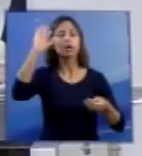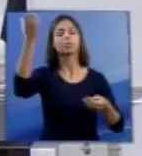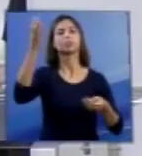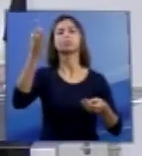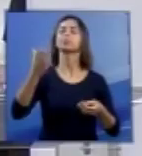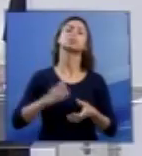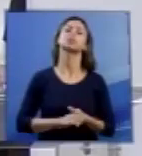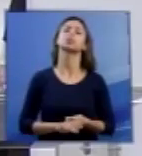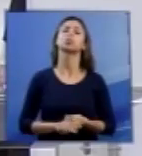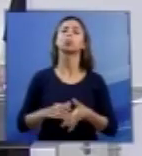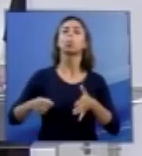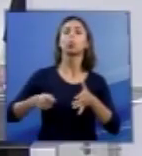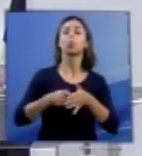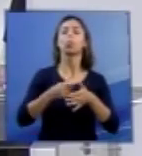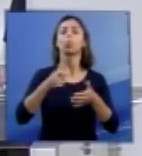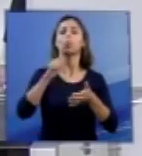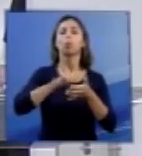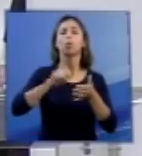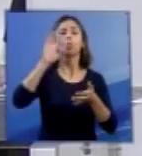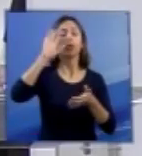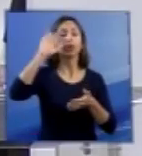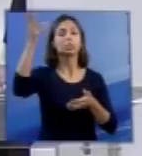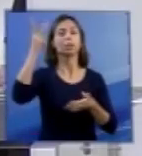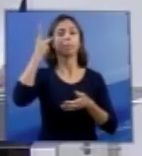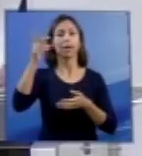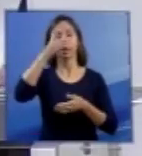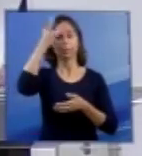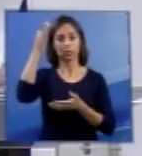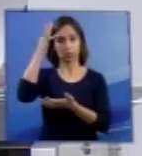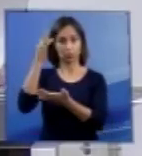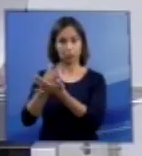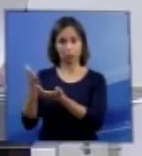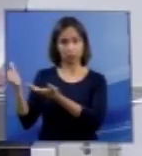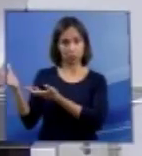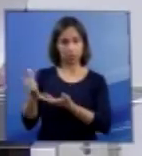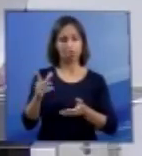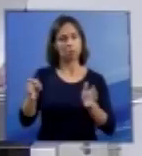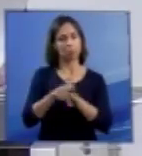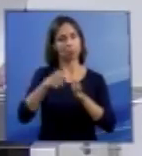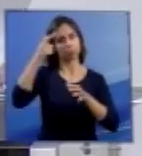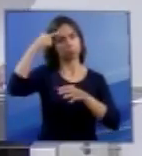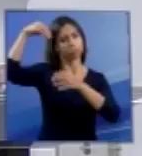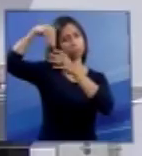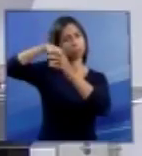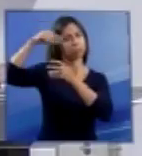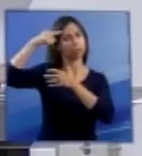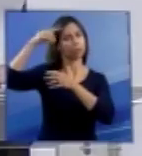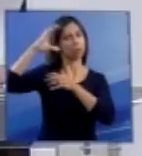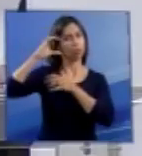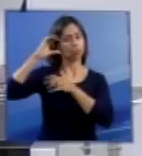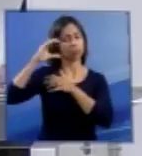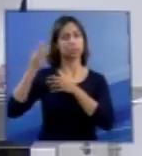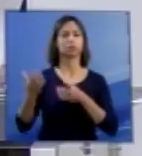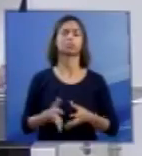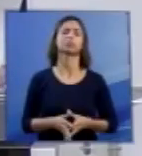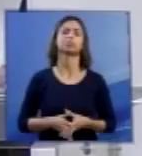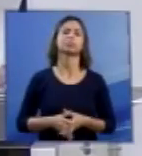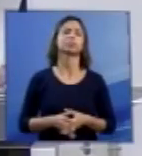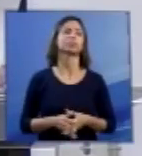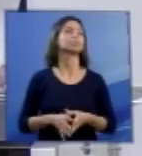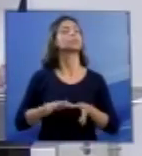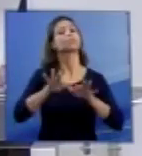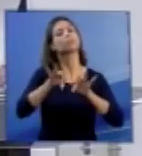recurso último das e dos fiéis é a própria consciência. Finalizo, gostaria aqui de